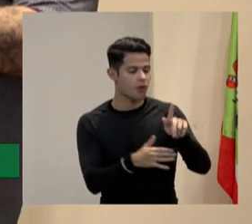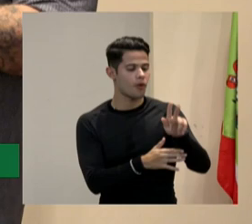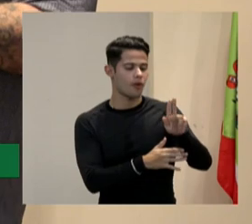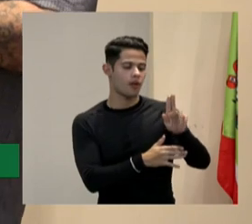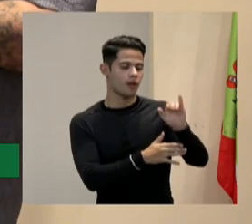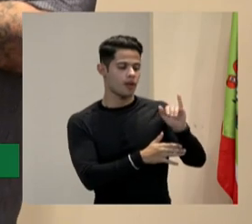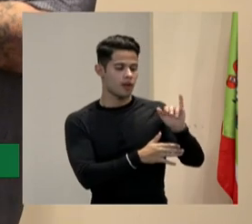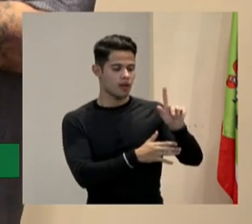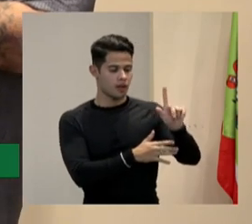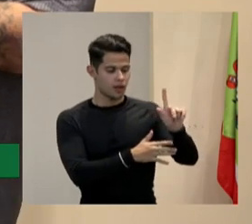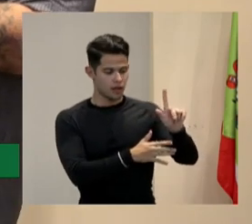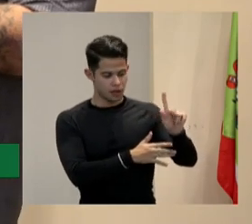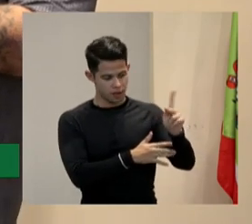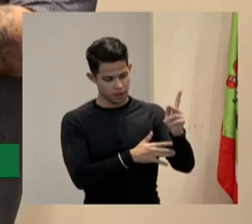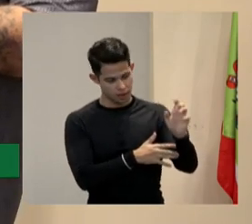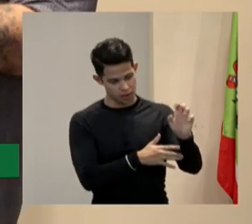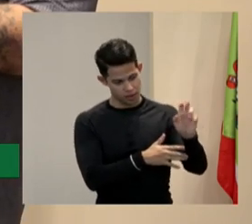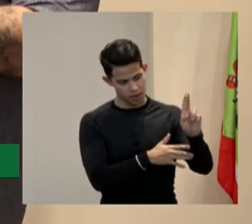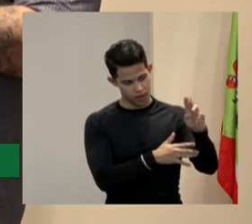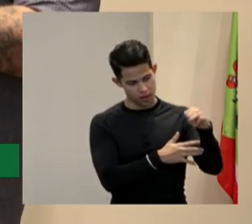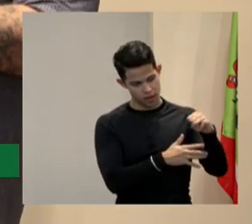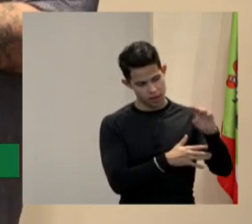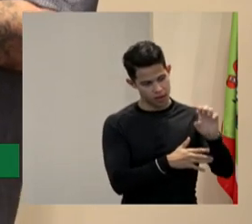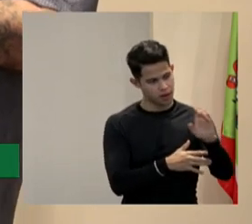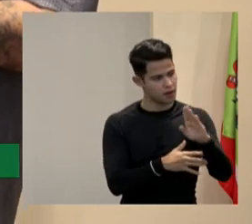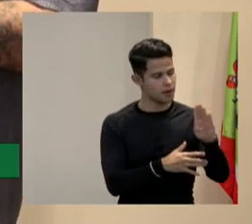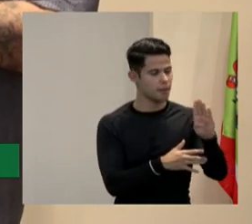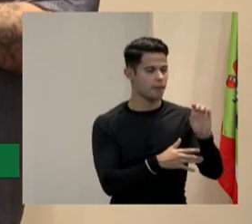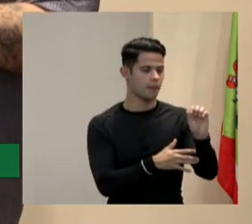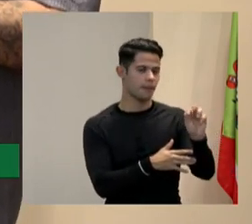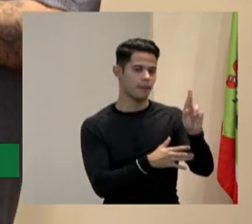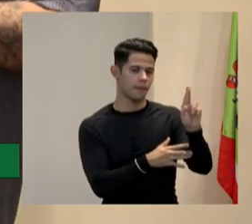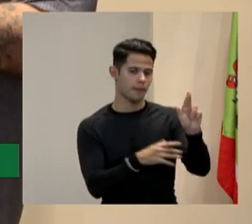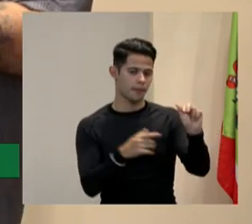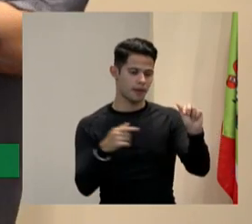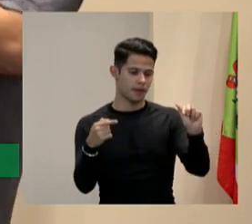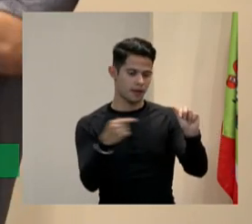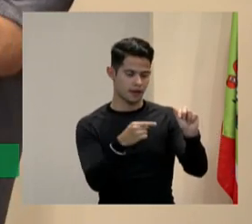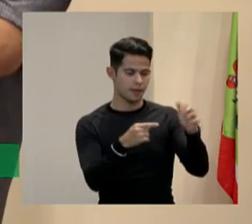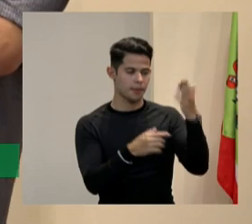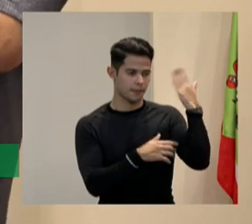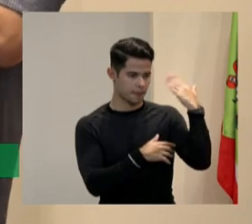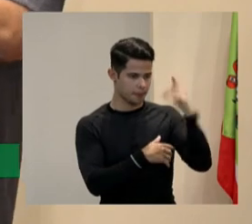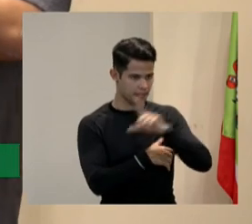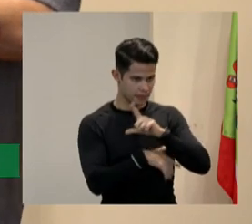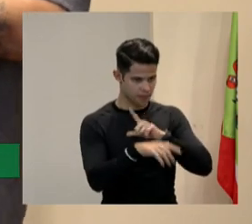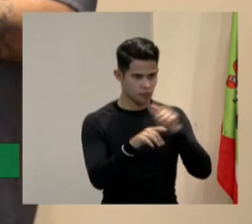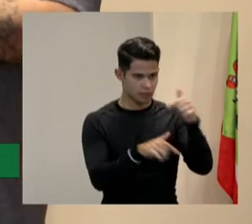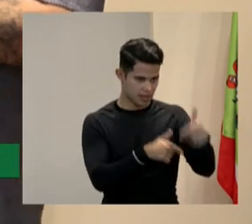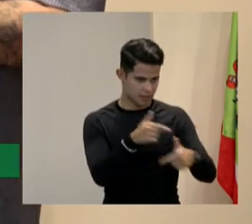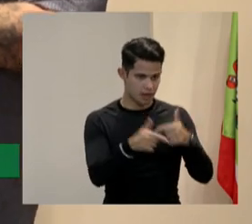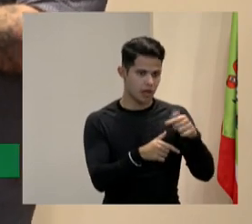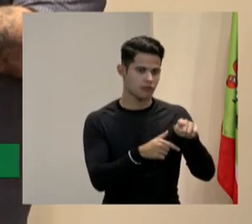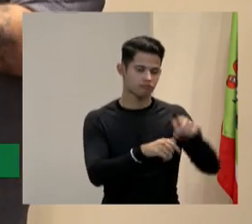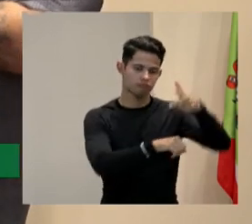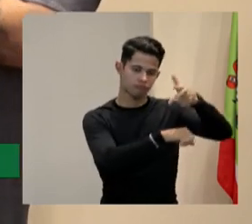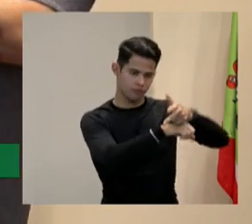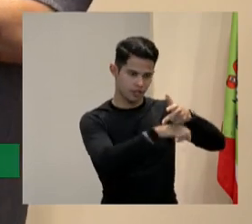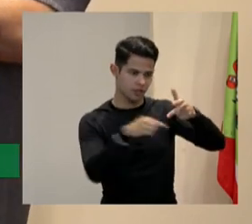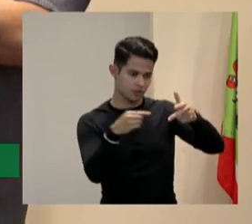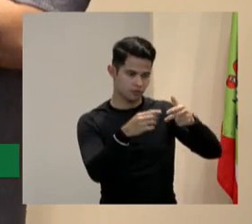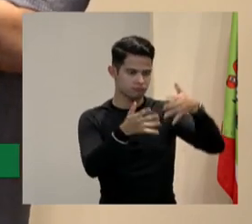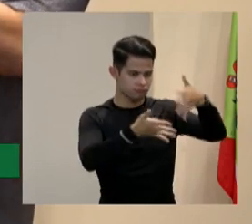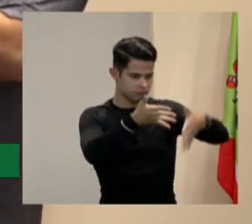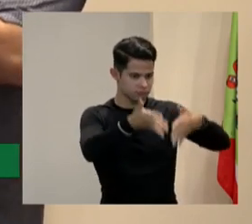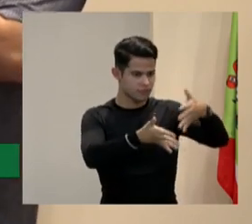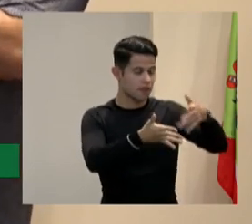quando ele fala que ele ele teve um emprego para trava não sei se todo mundo já viu Guilherme Bara ele tem um vídeo que ele fala que ele é